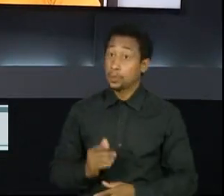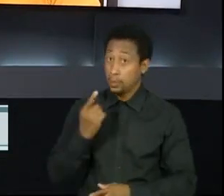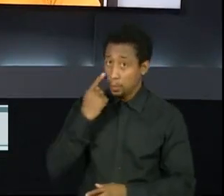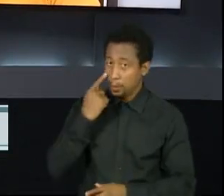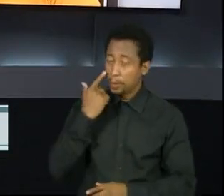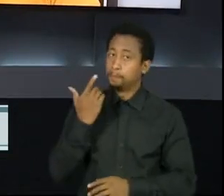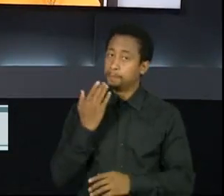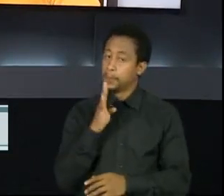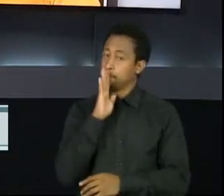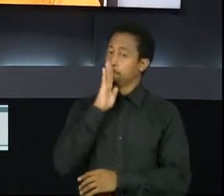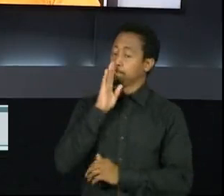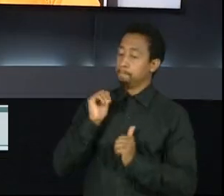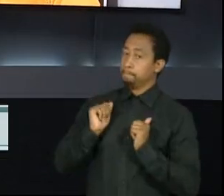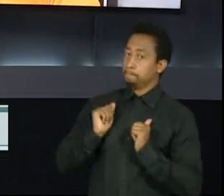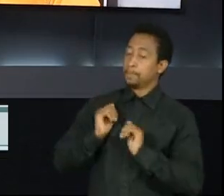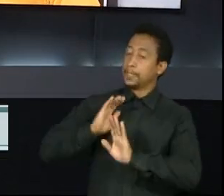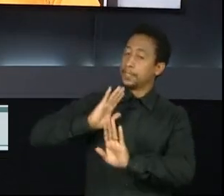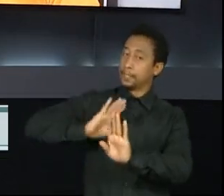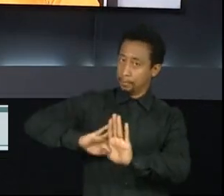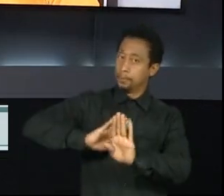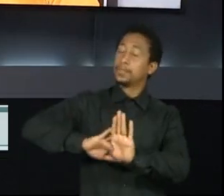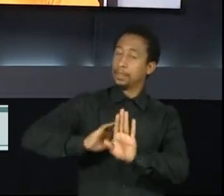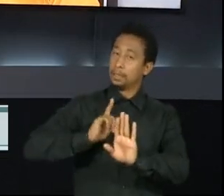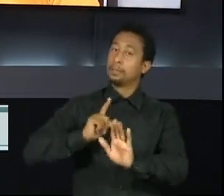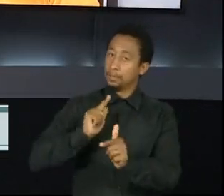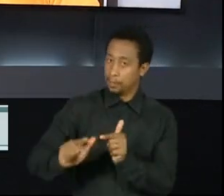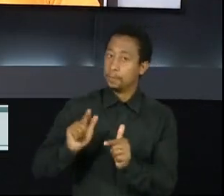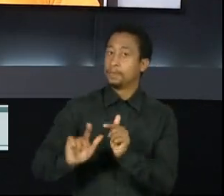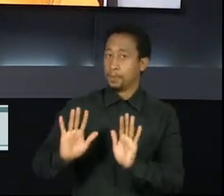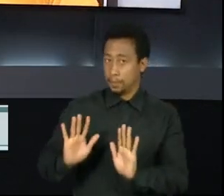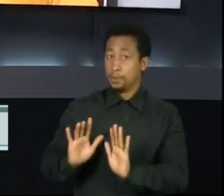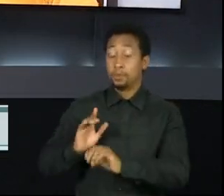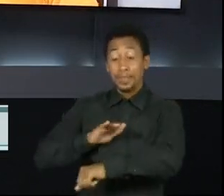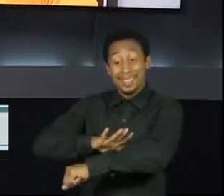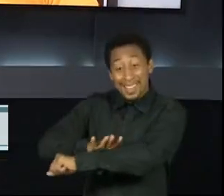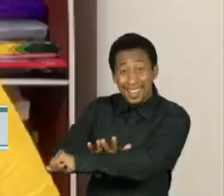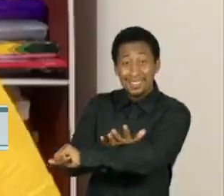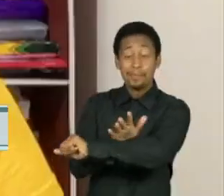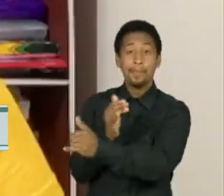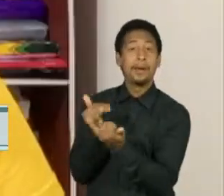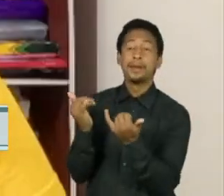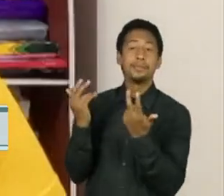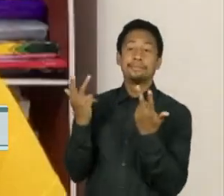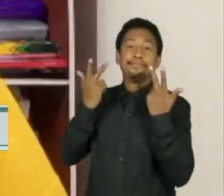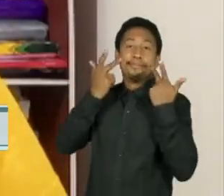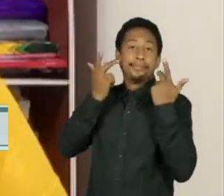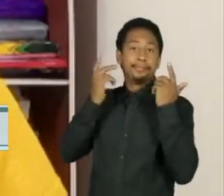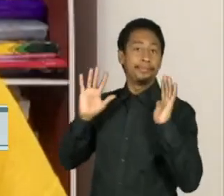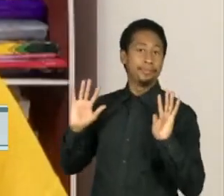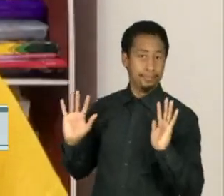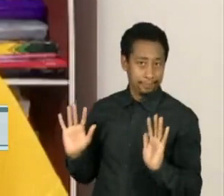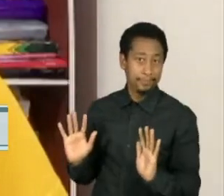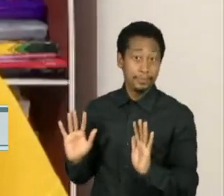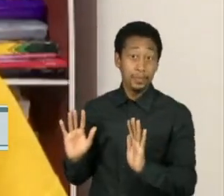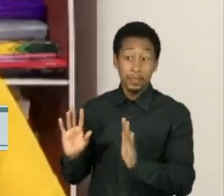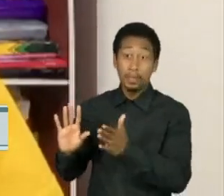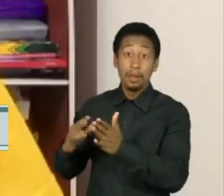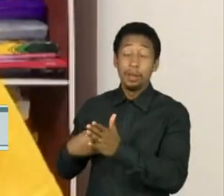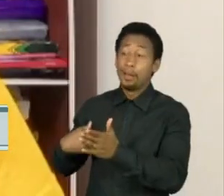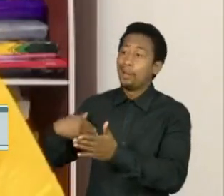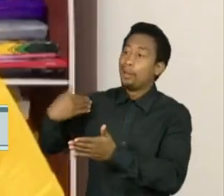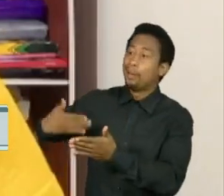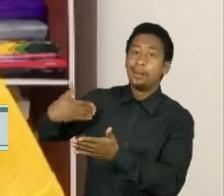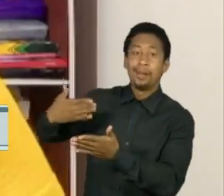Tem o que as pessoas chamam de naturalização do racismo e da violência contra os jovens negros. Não é a primeira vez que a gente vê cenas